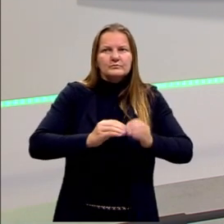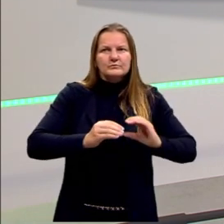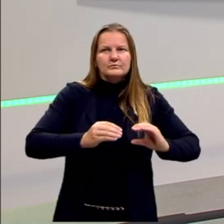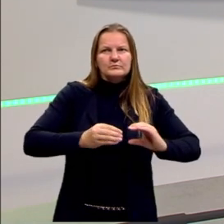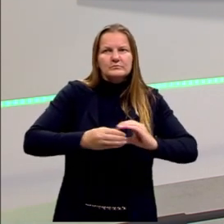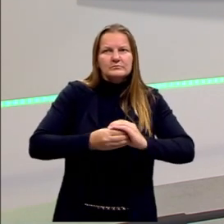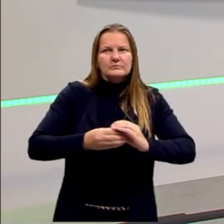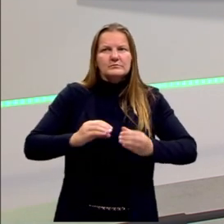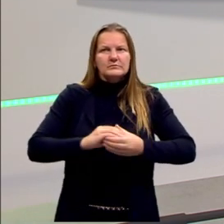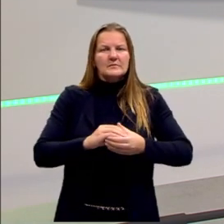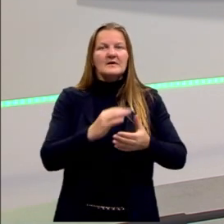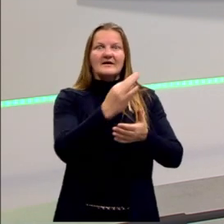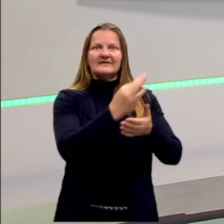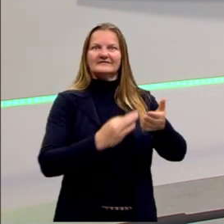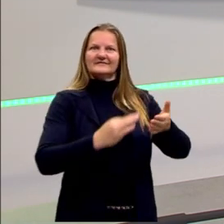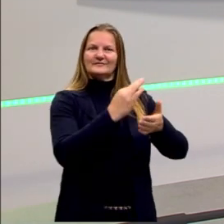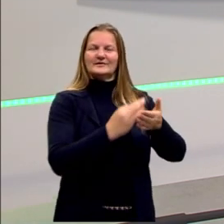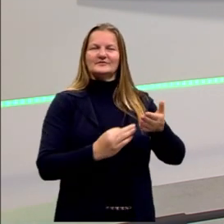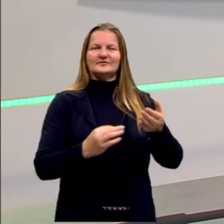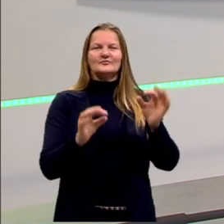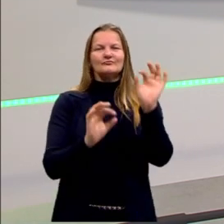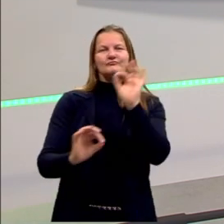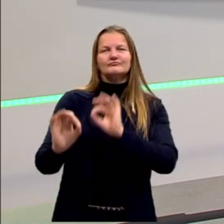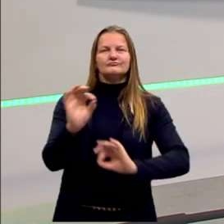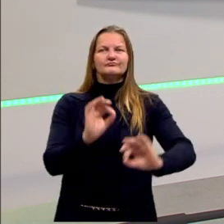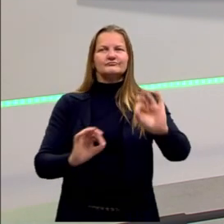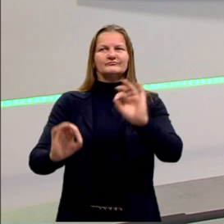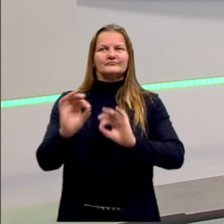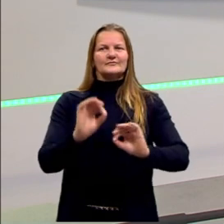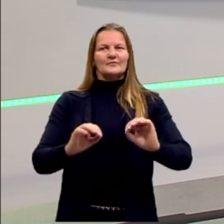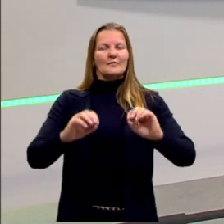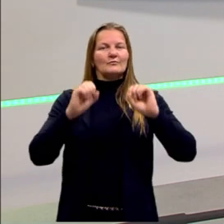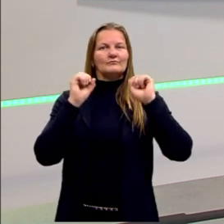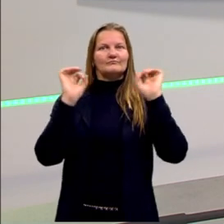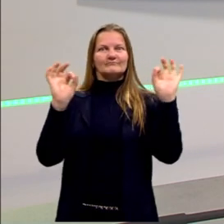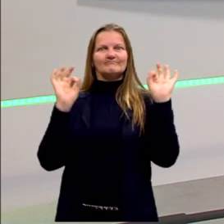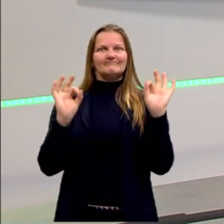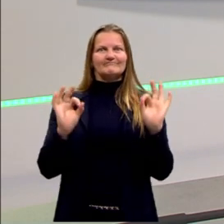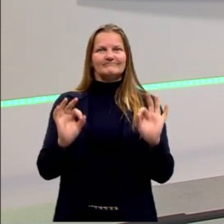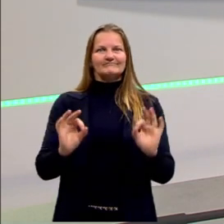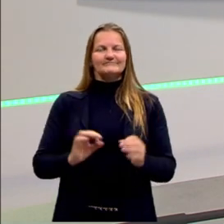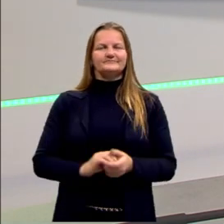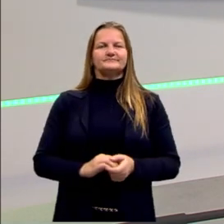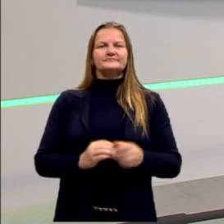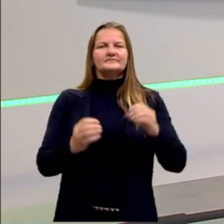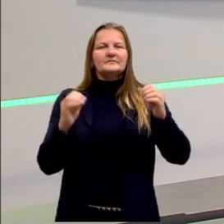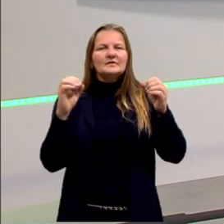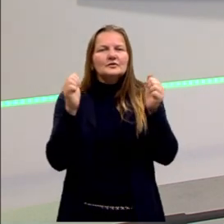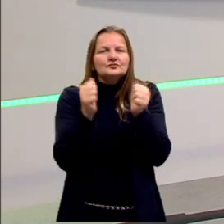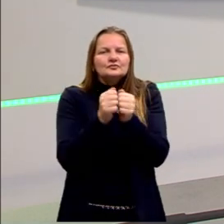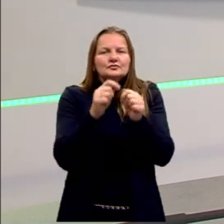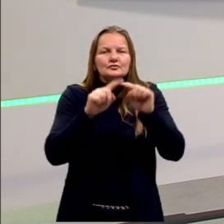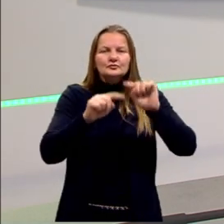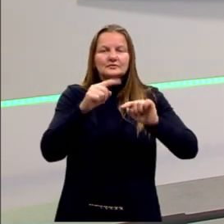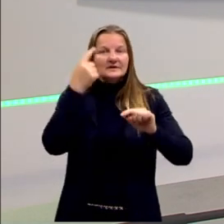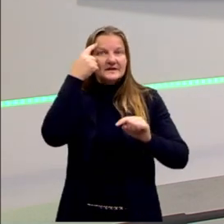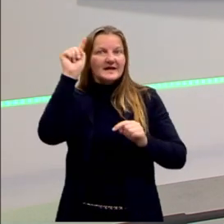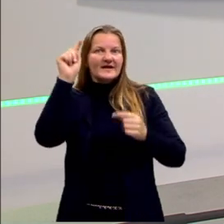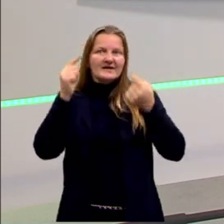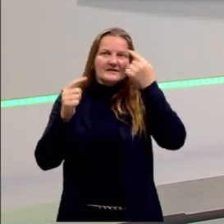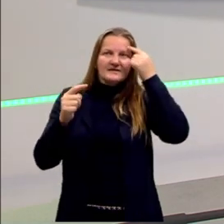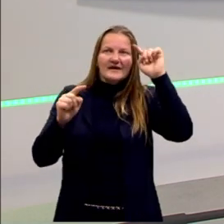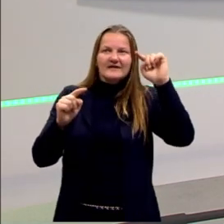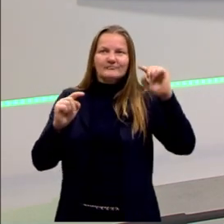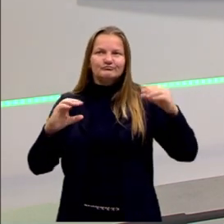da textualidade, a gente vai montar esse quebra-cabeça. A gente vai juntar essas ideias que